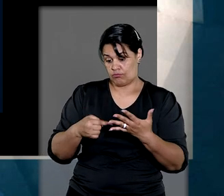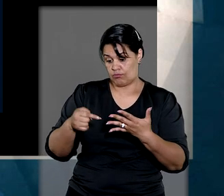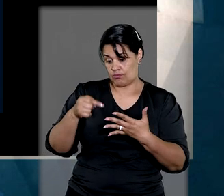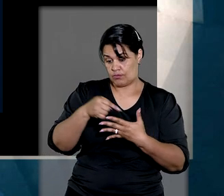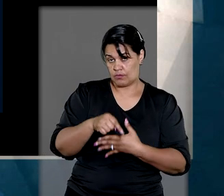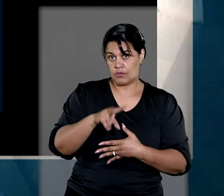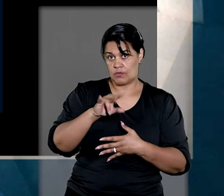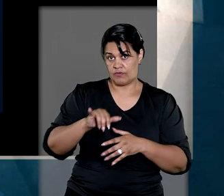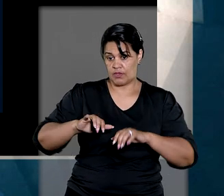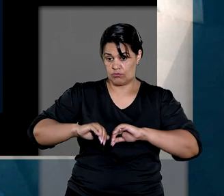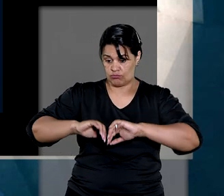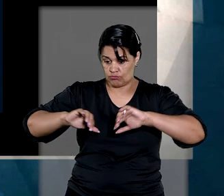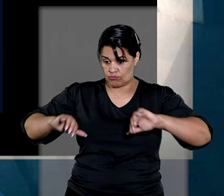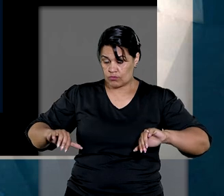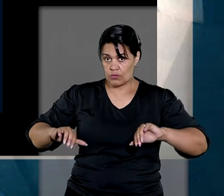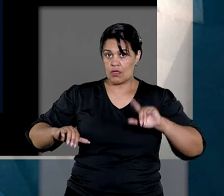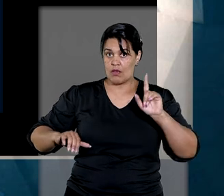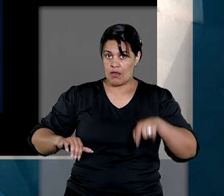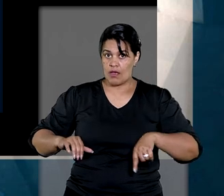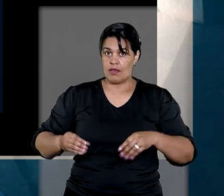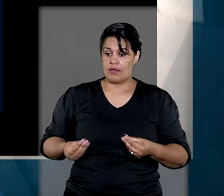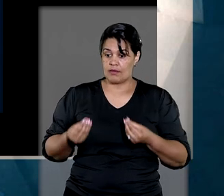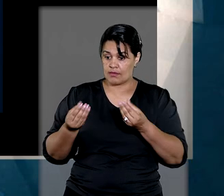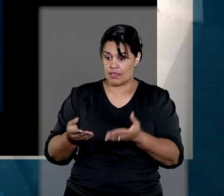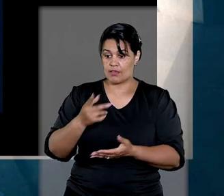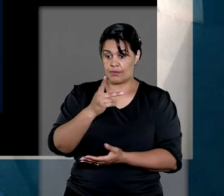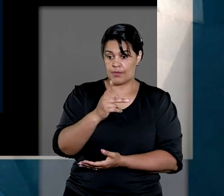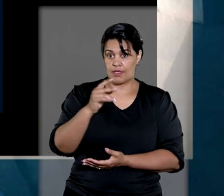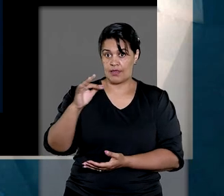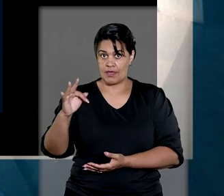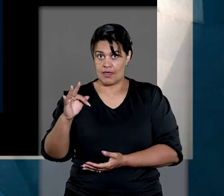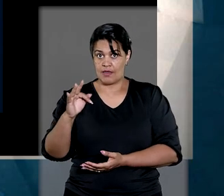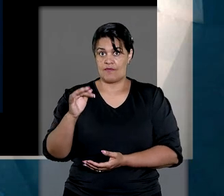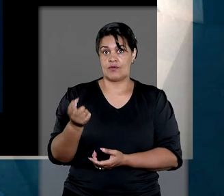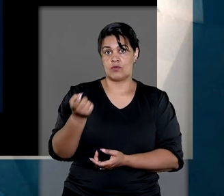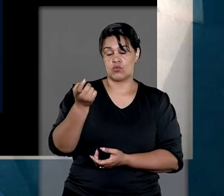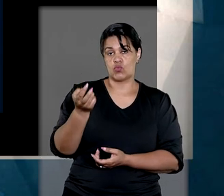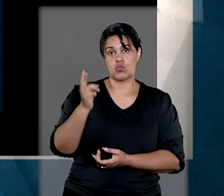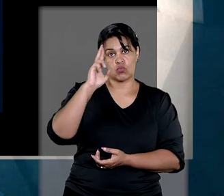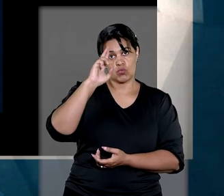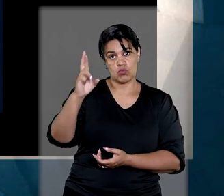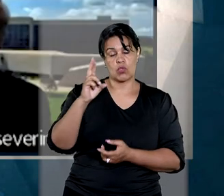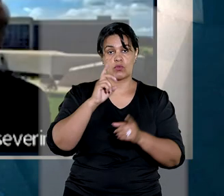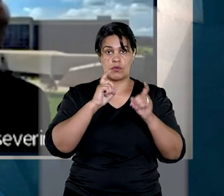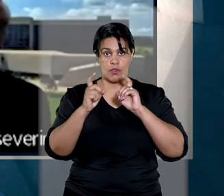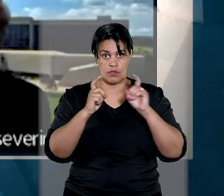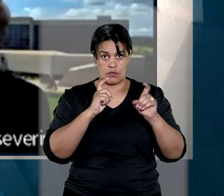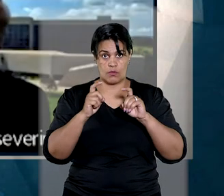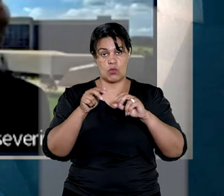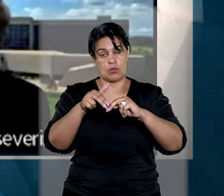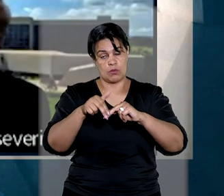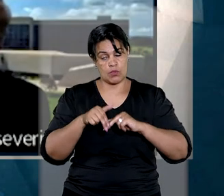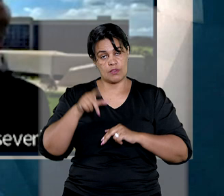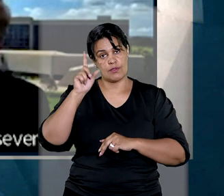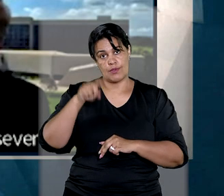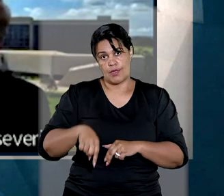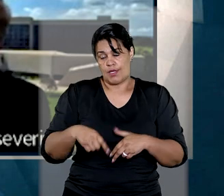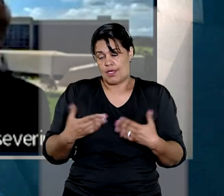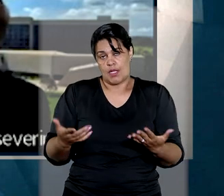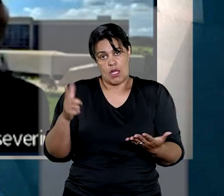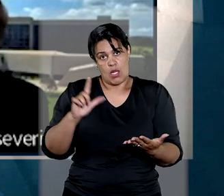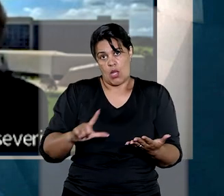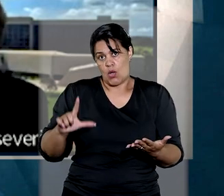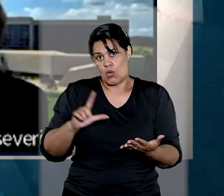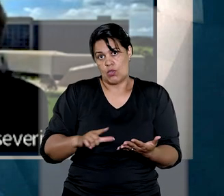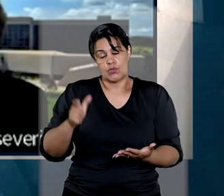que levaram à desconsideração foi atribuída à pessoa física do sócio-administrador. Por isso, seria evidente o